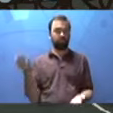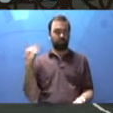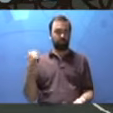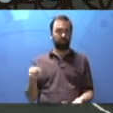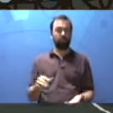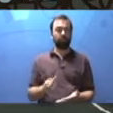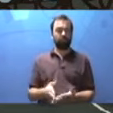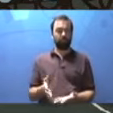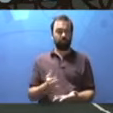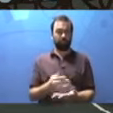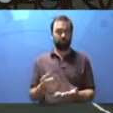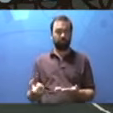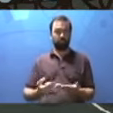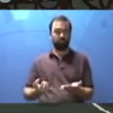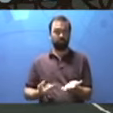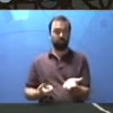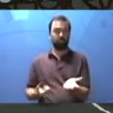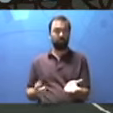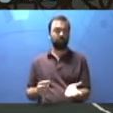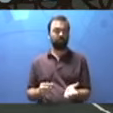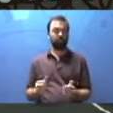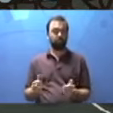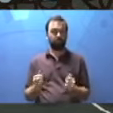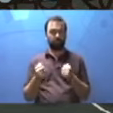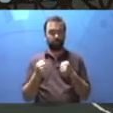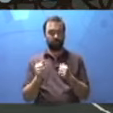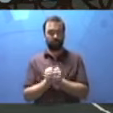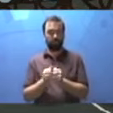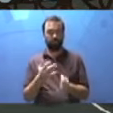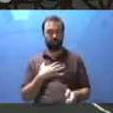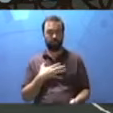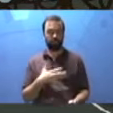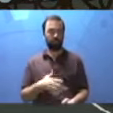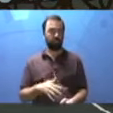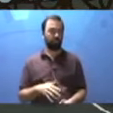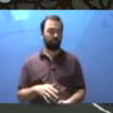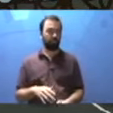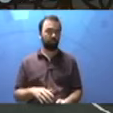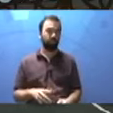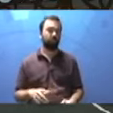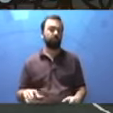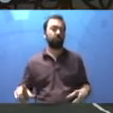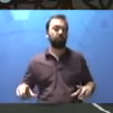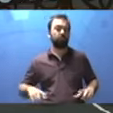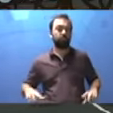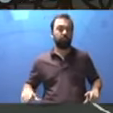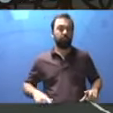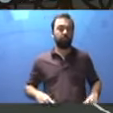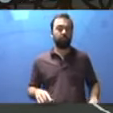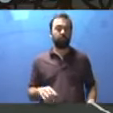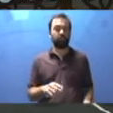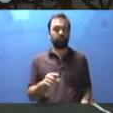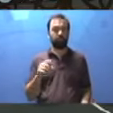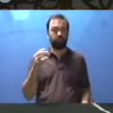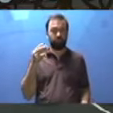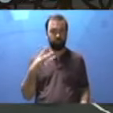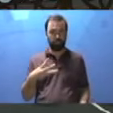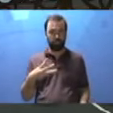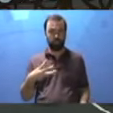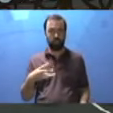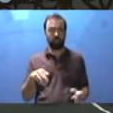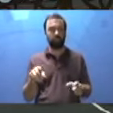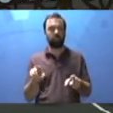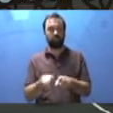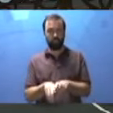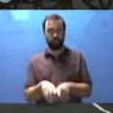apostila, vamos acompanhar junto com a professora. Hoje nós vamos trabalhar a unidade 3 e a